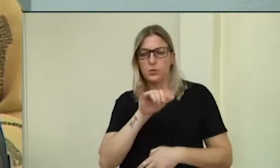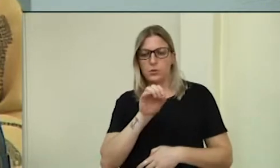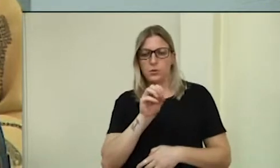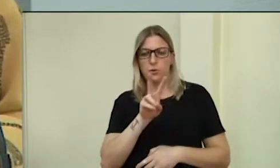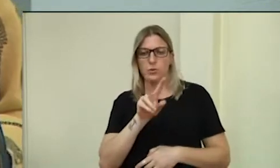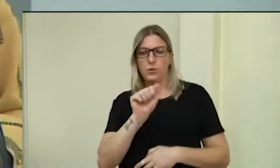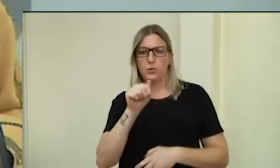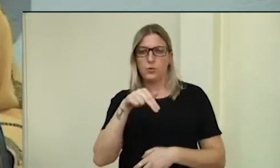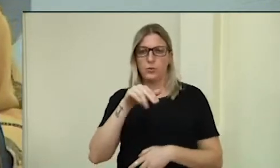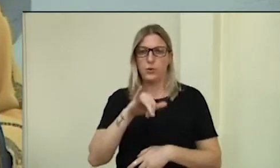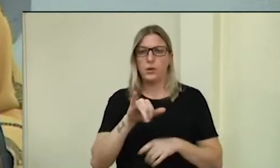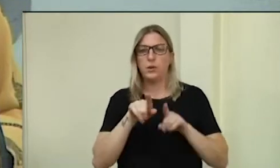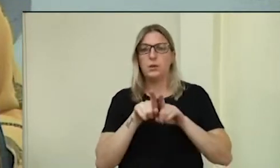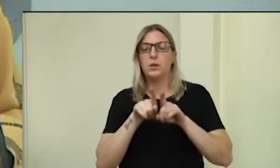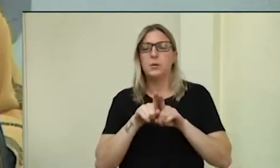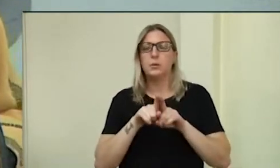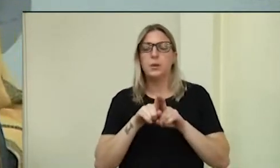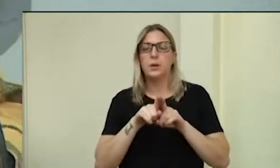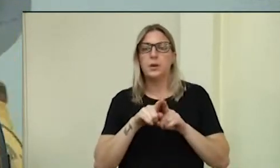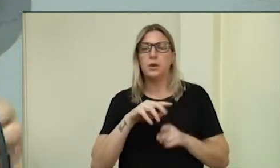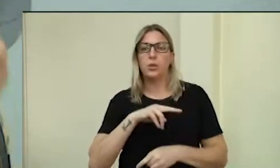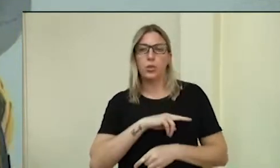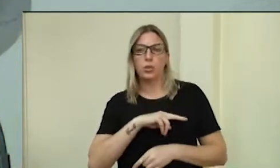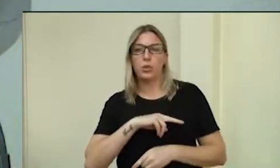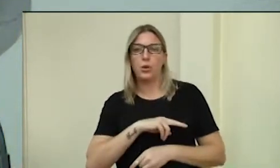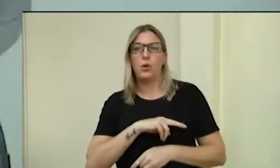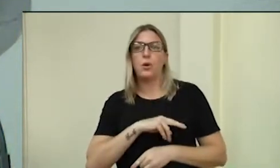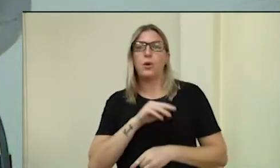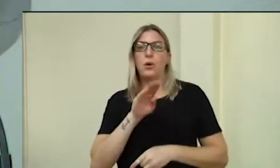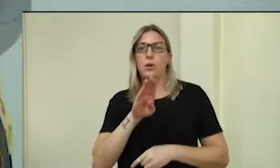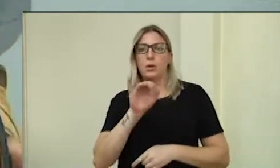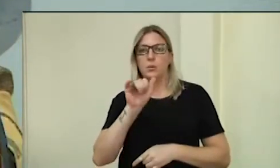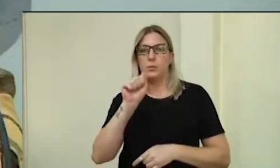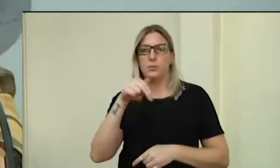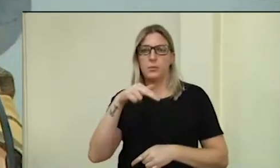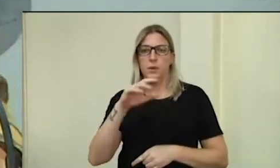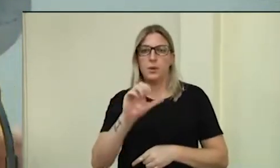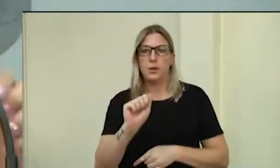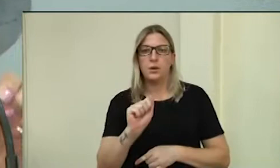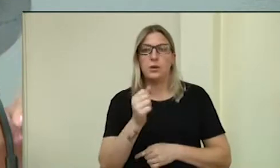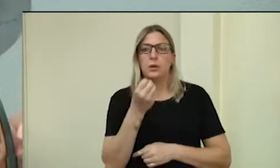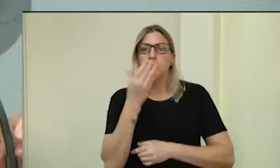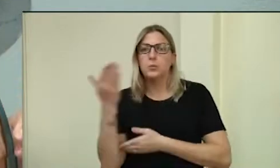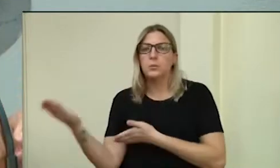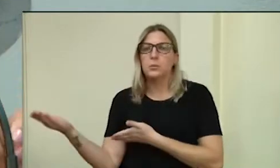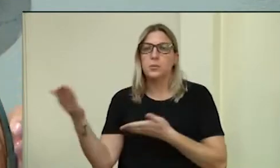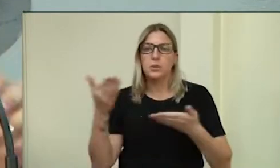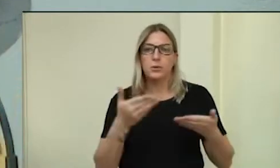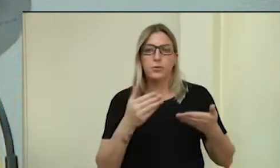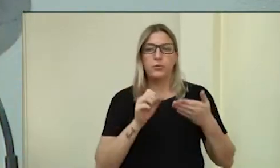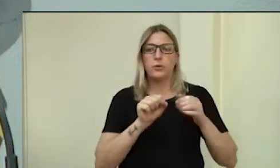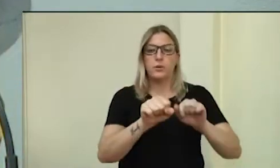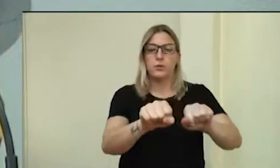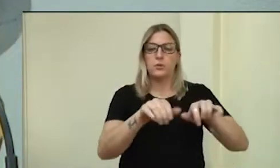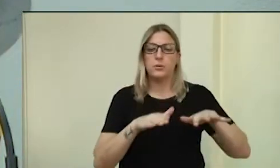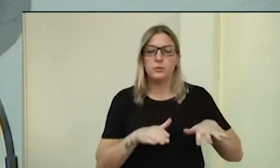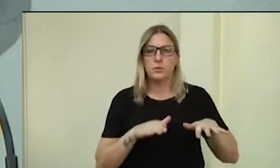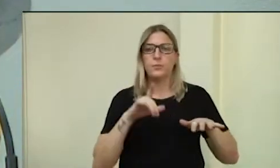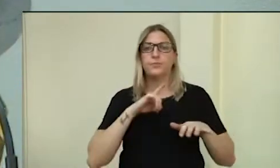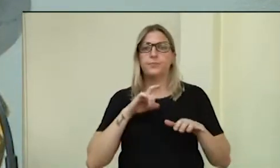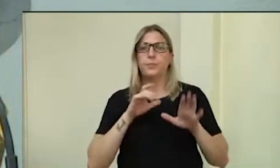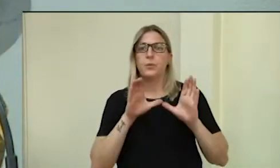Bianca também. Sejam bem-vindos para esta sessão. Havendo o quórum